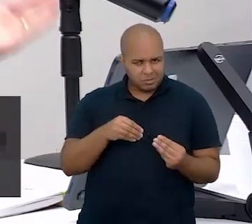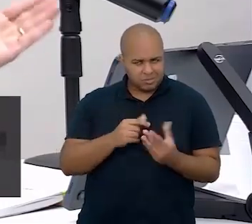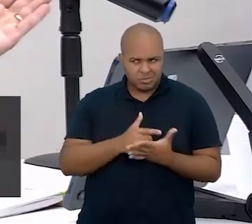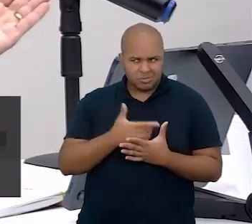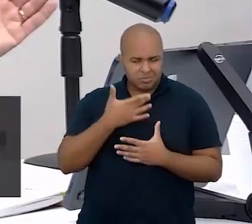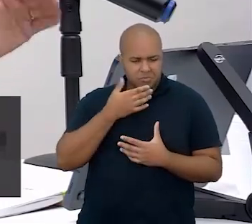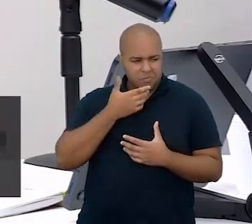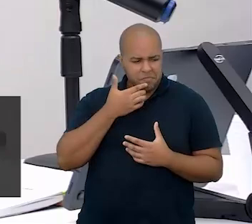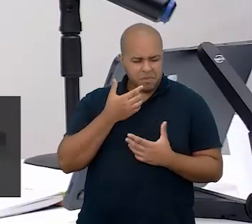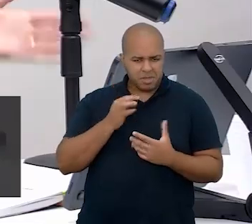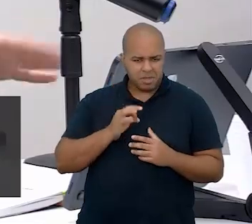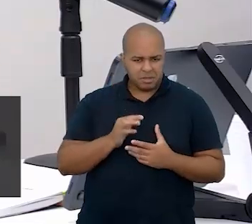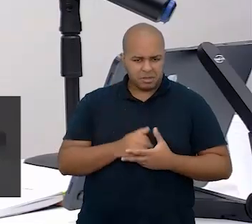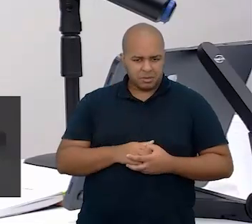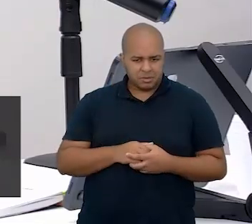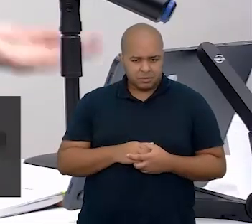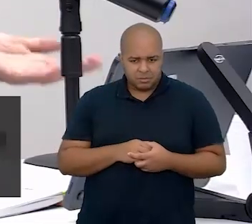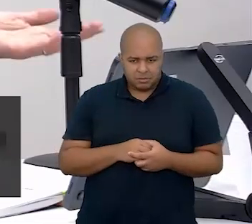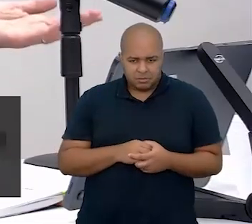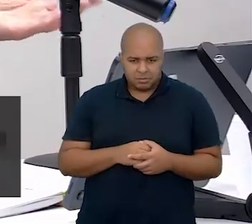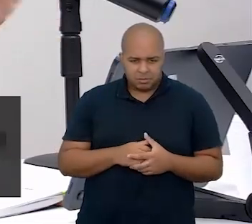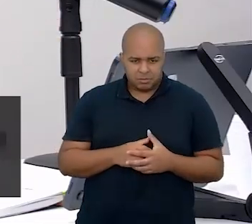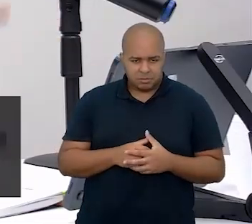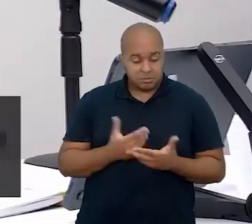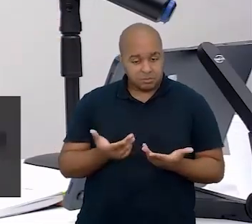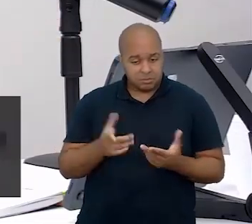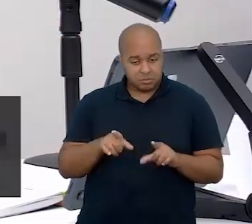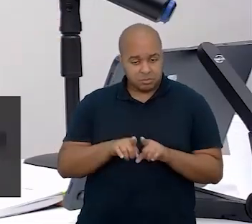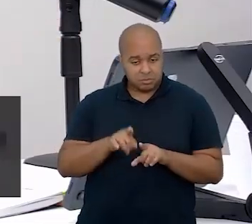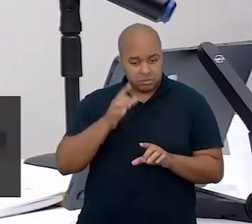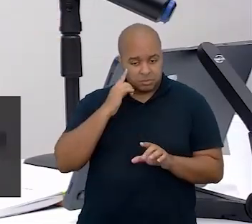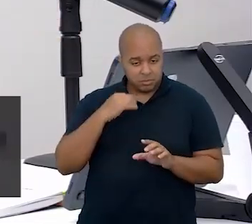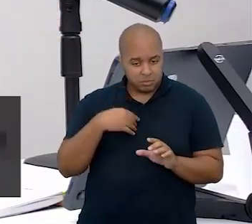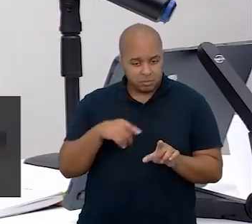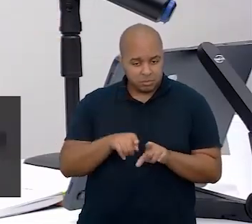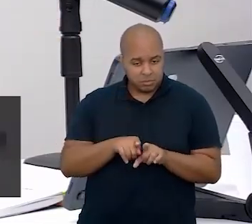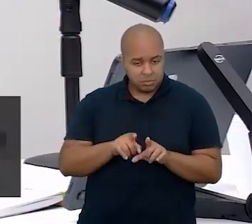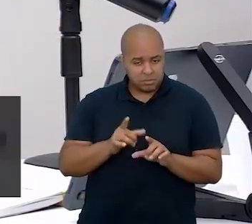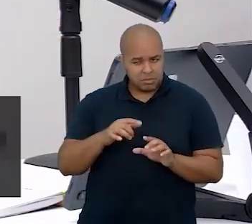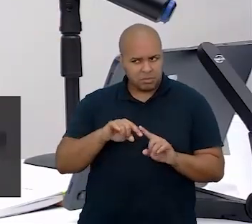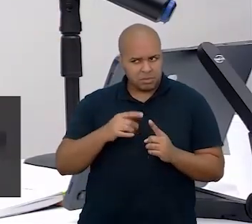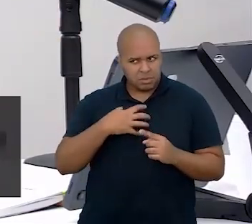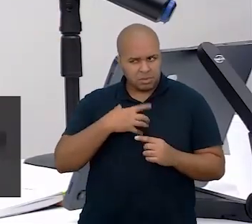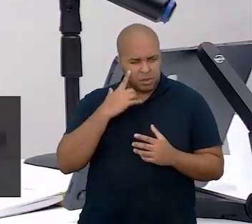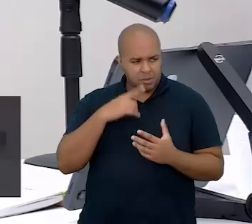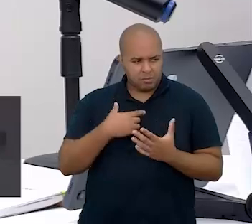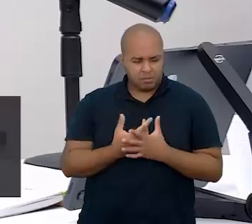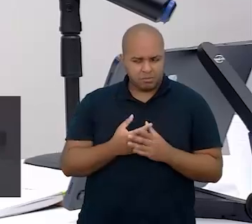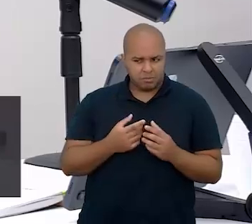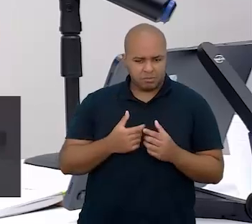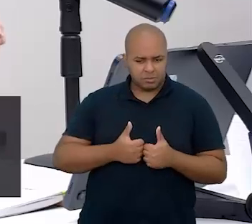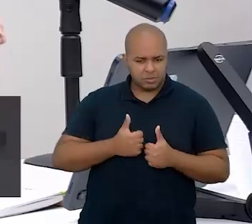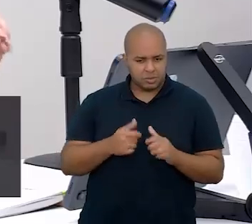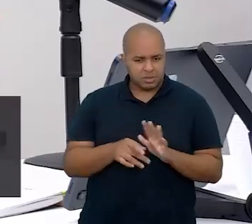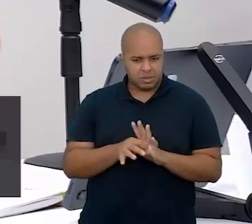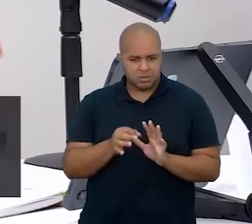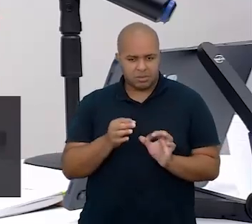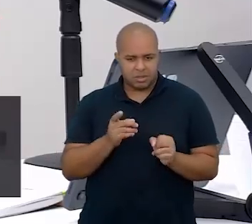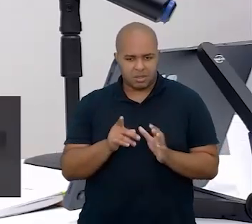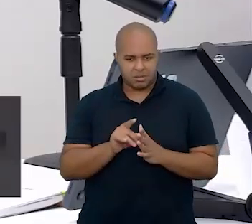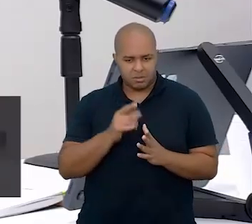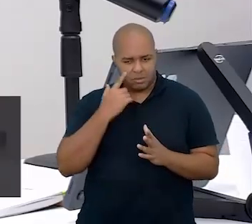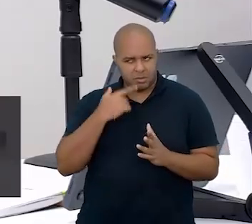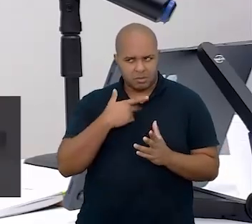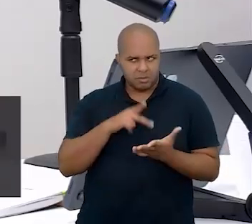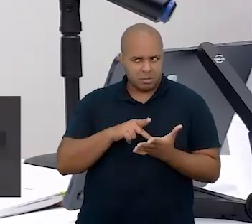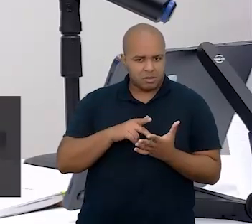gosto de nada. Mastigava, mastigava, mas me sentia contrafeita. Na verdade, eu